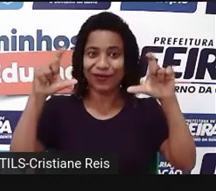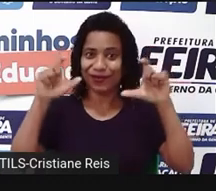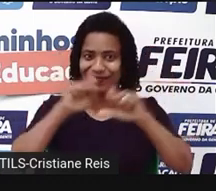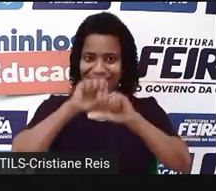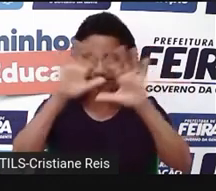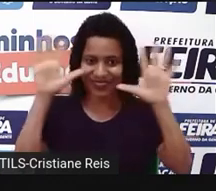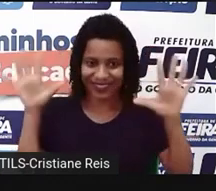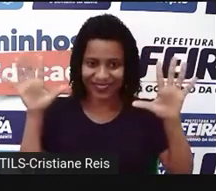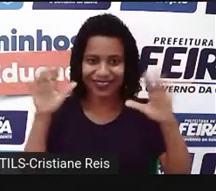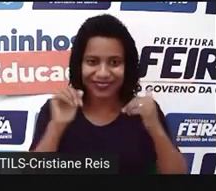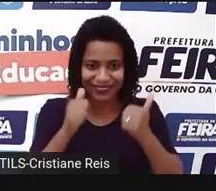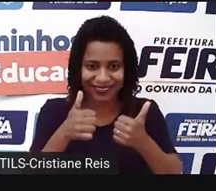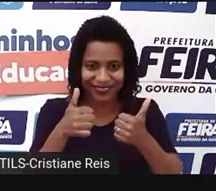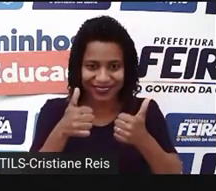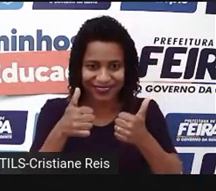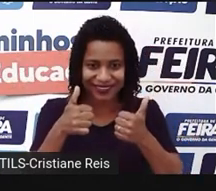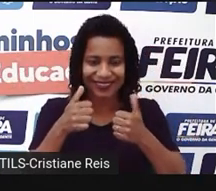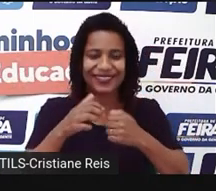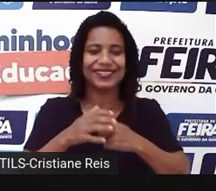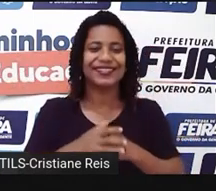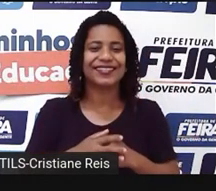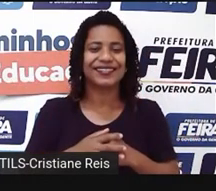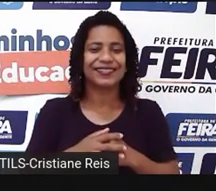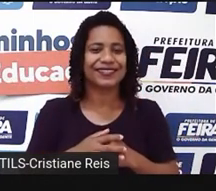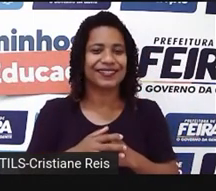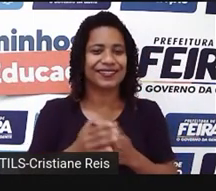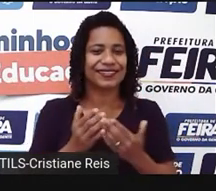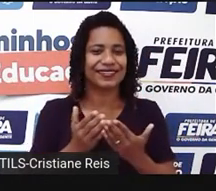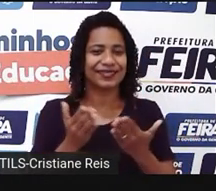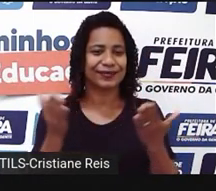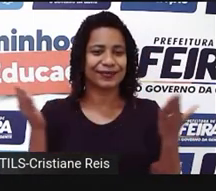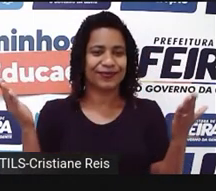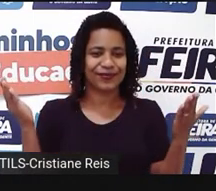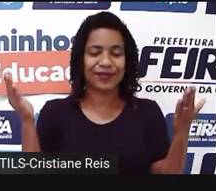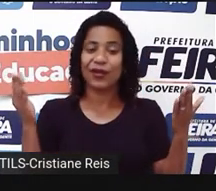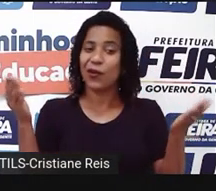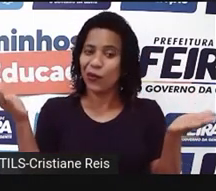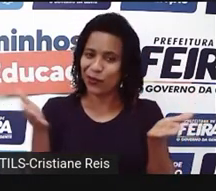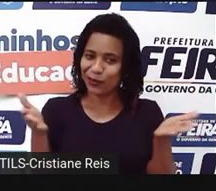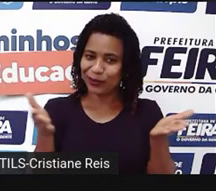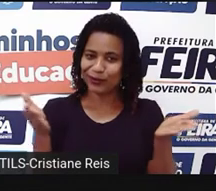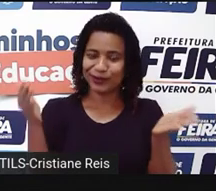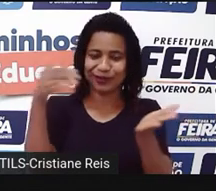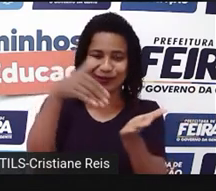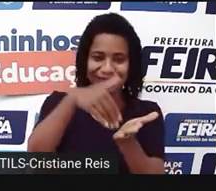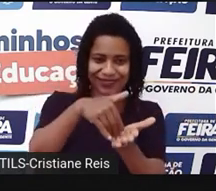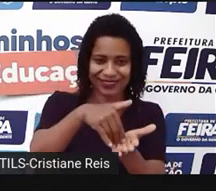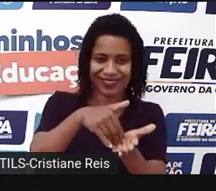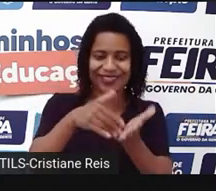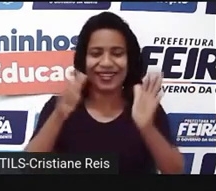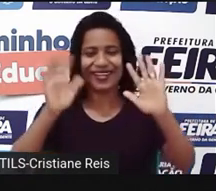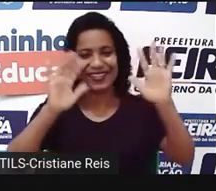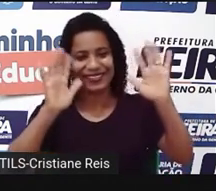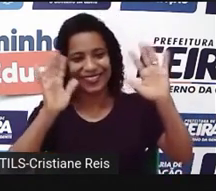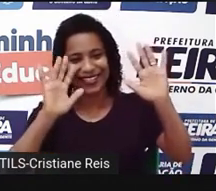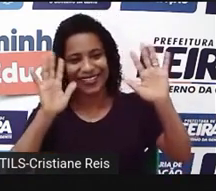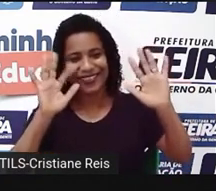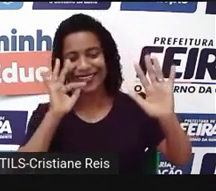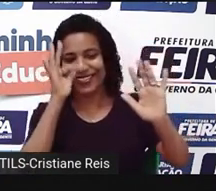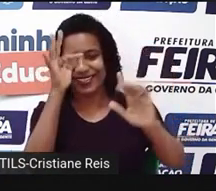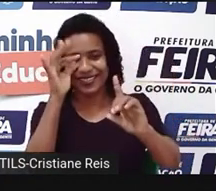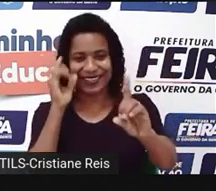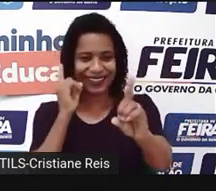Ok, students? That's it for today. Isso é tudo por hoje. See you next class. Bye! Bye!